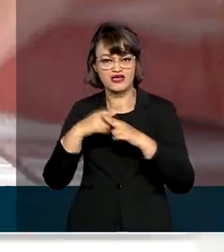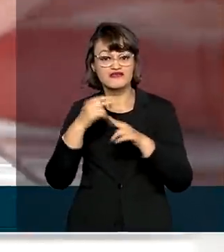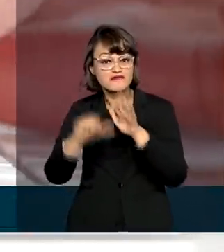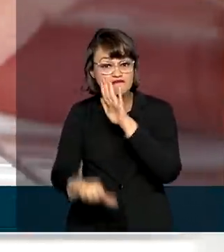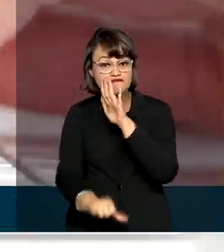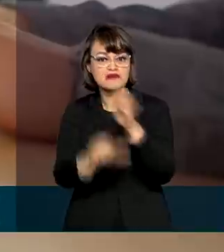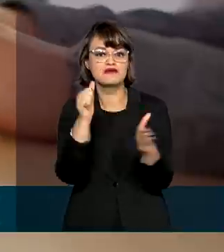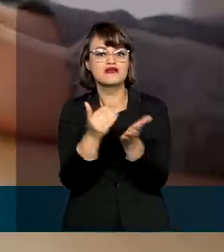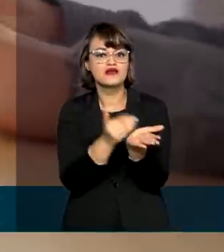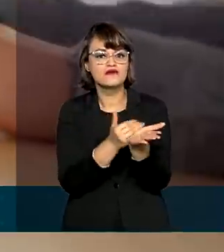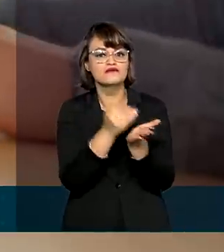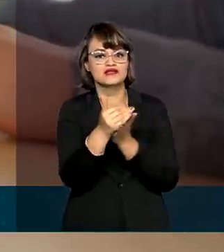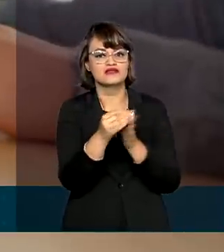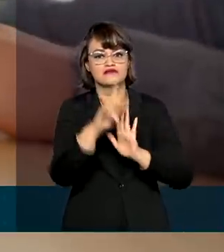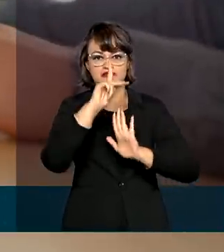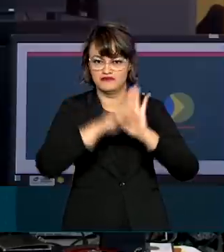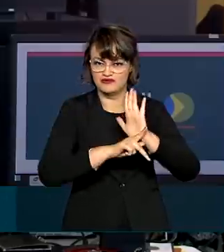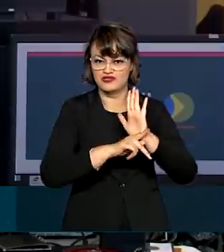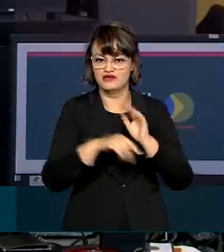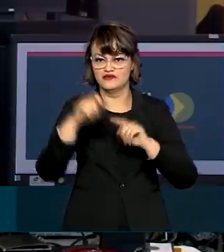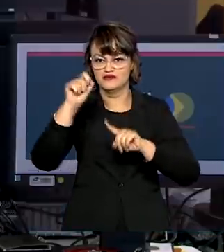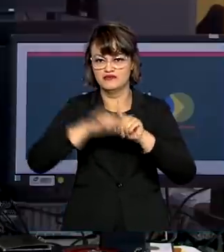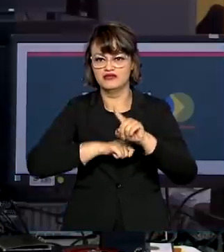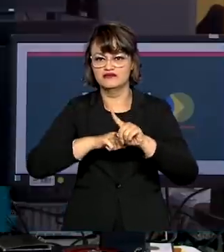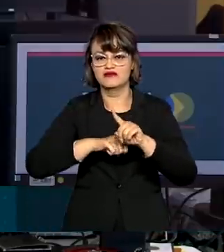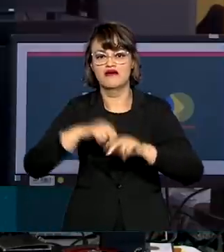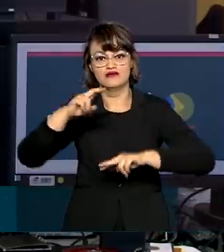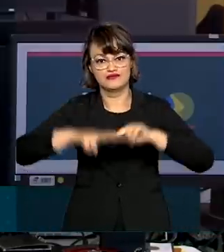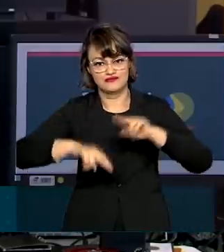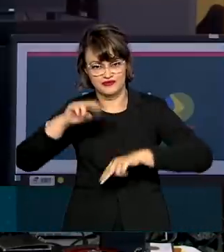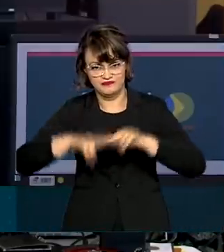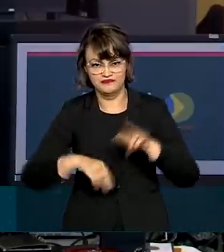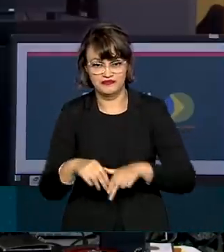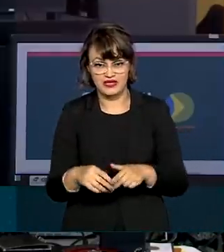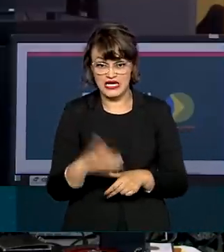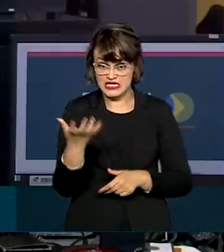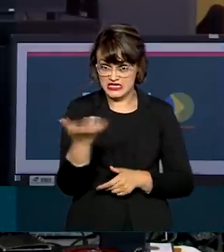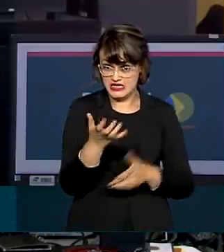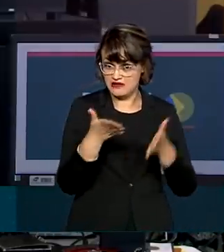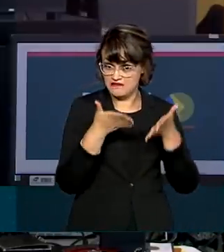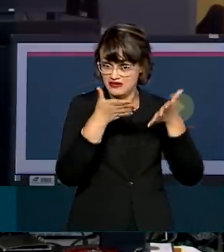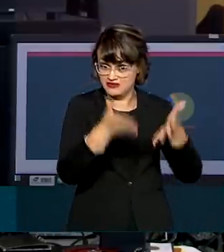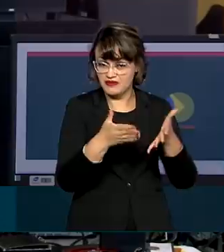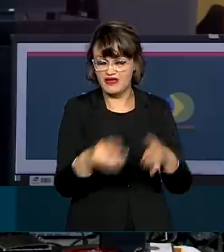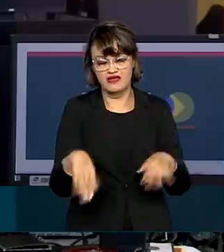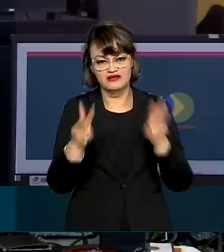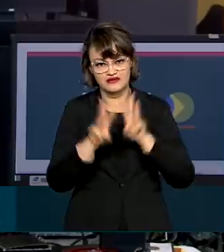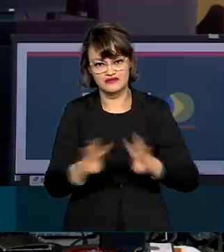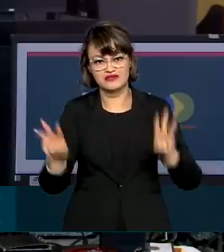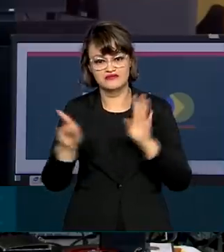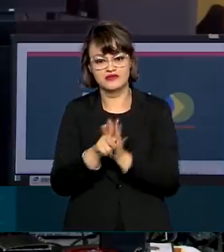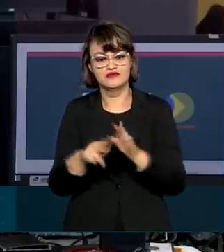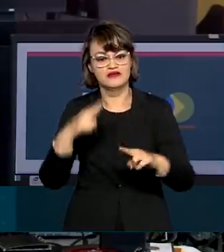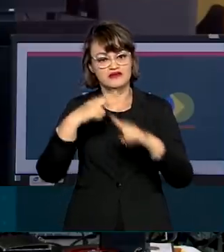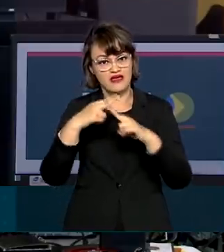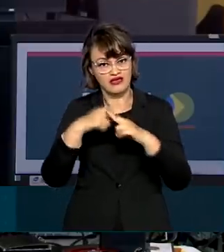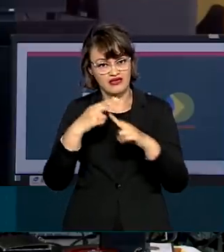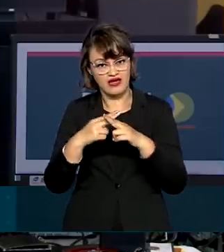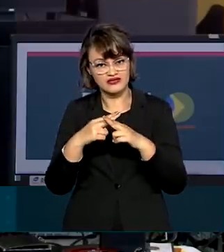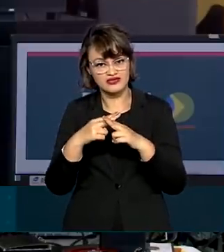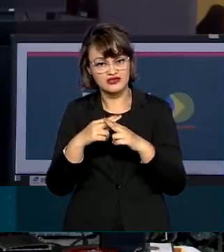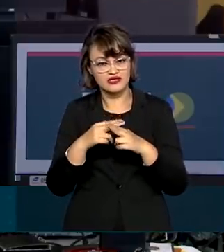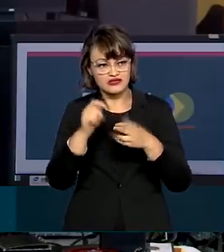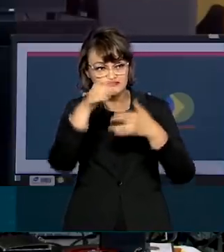a operar com o Pronamp em junho. Para quem quiser participar, basta entrar no site da Caixa e preencher um formulário de